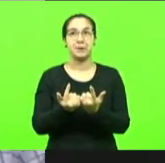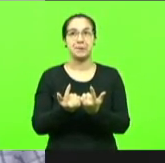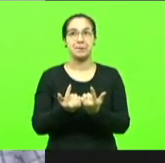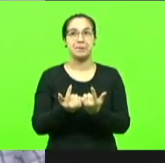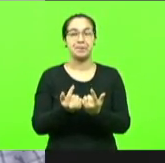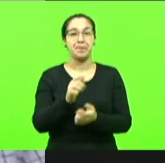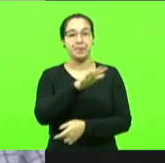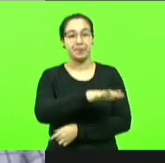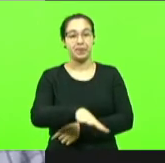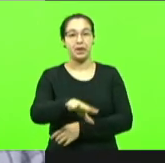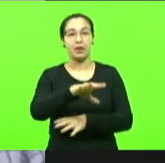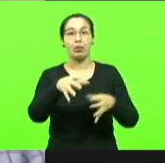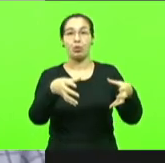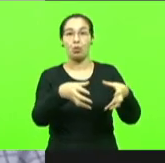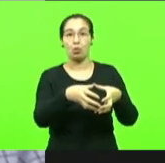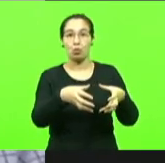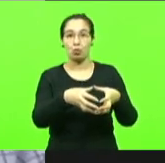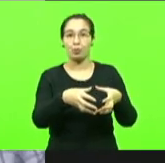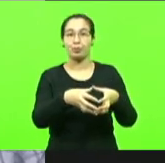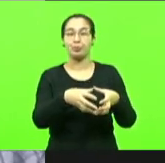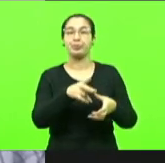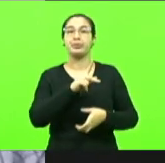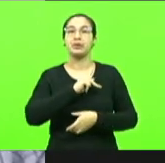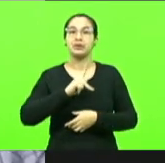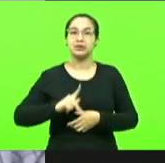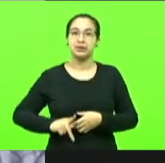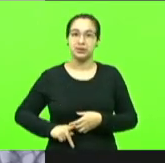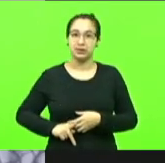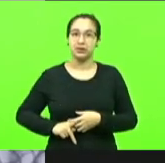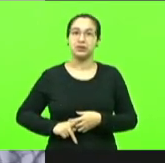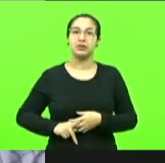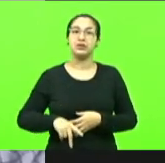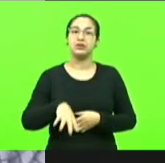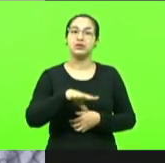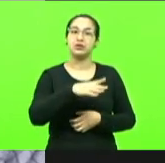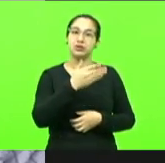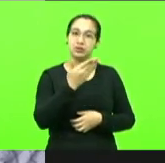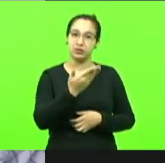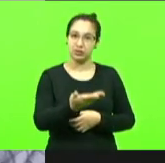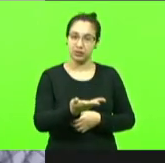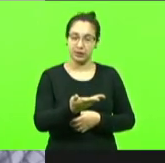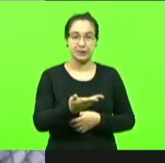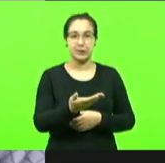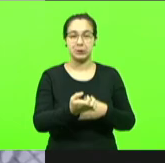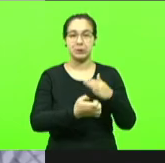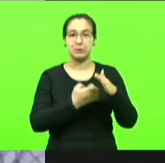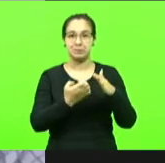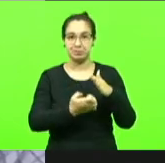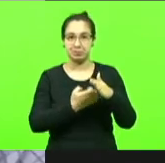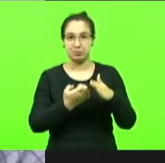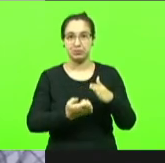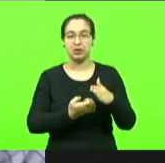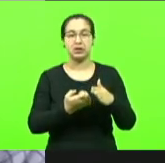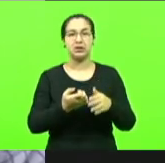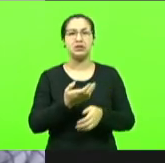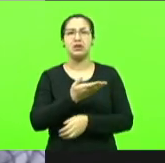esse setor aos presidentes dessas cooperativas que tão bem